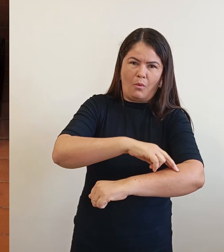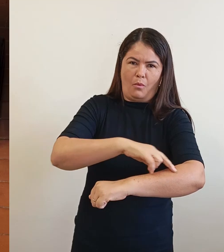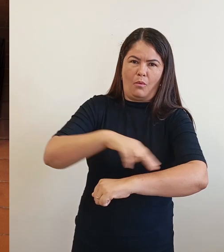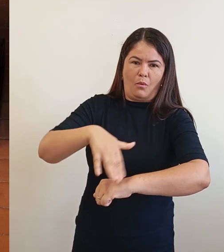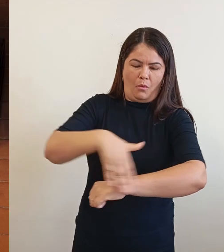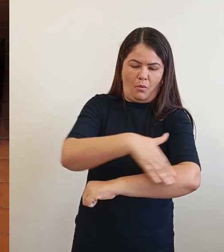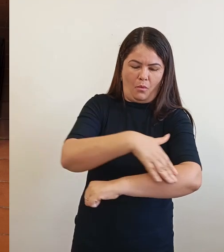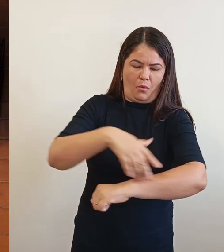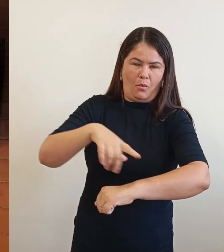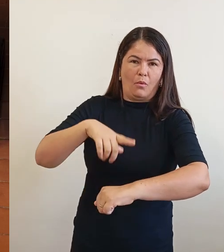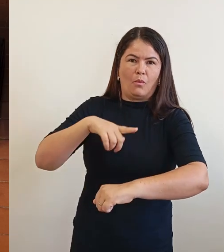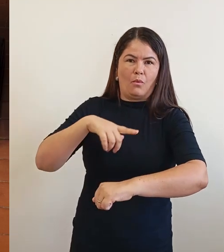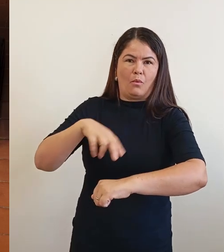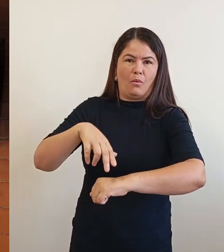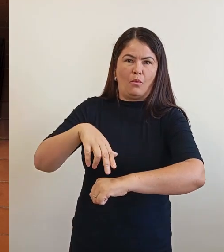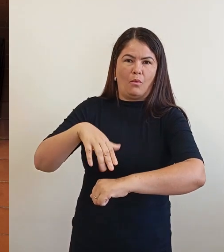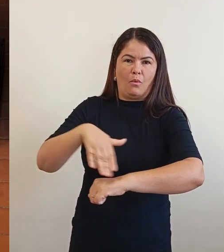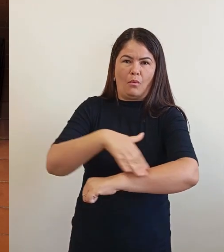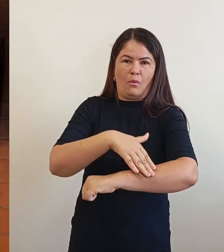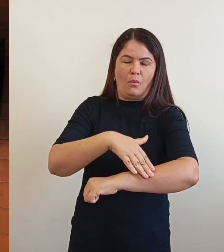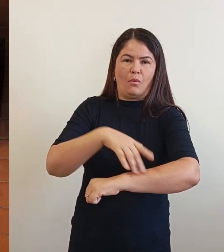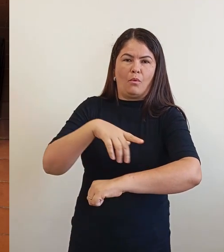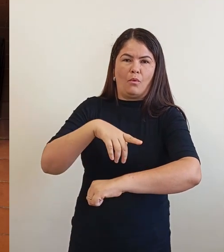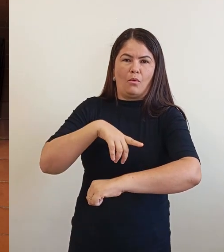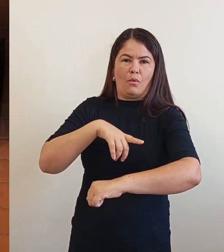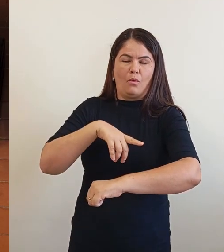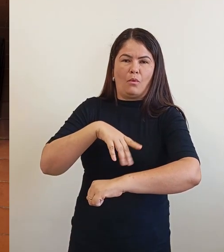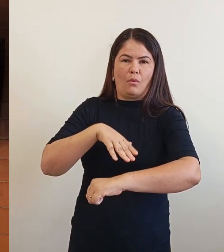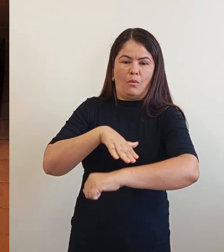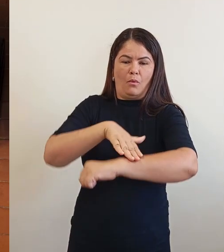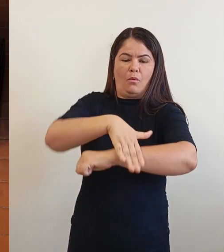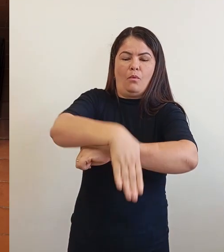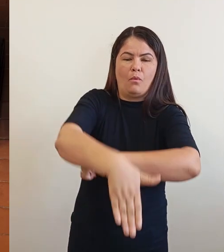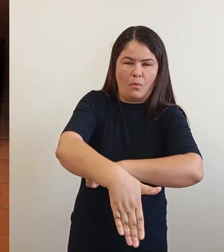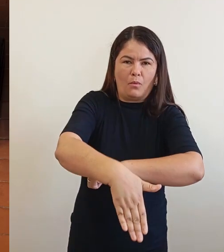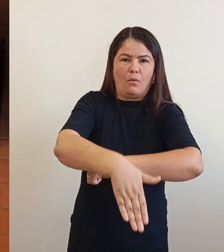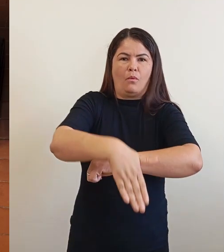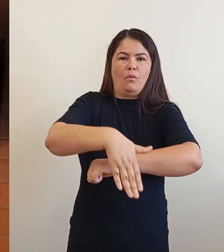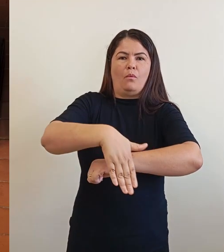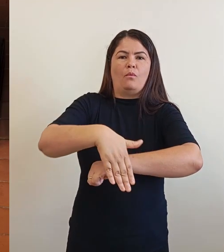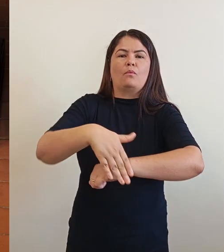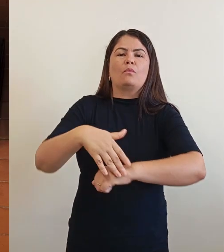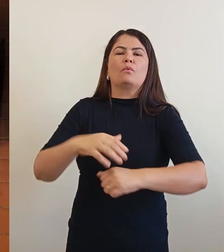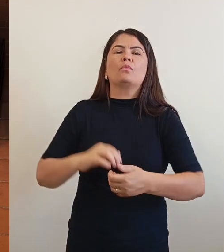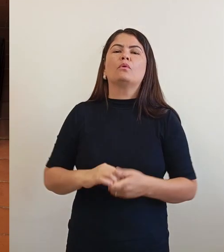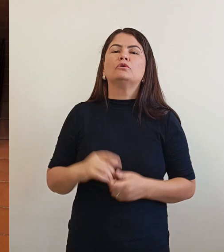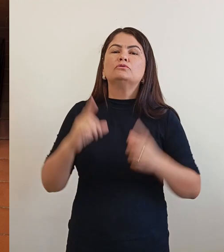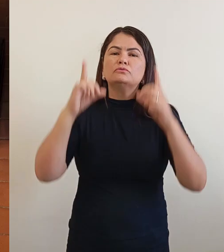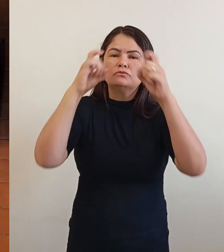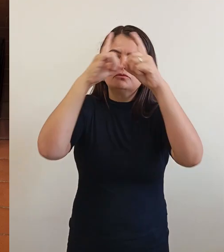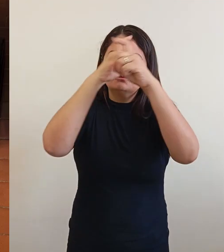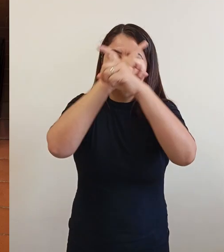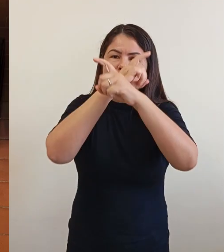rampa, que invade a rua. E isso traz uma dificuldade muito grande para escadeirante. Isso é